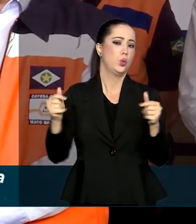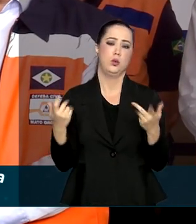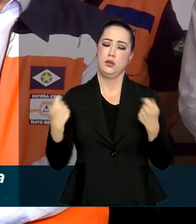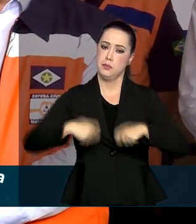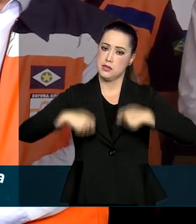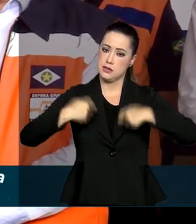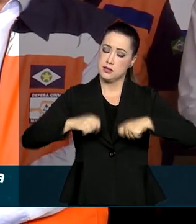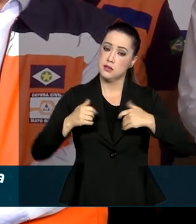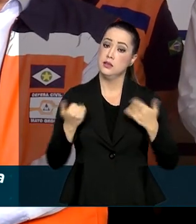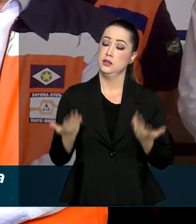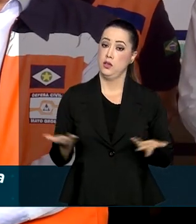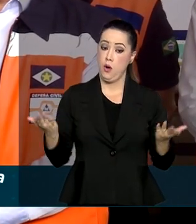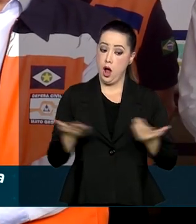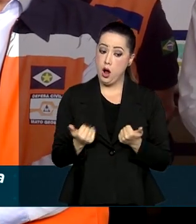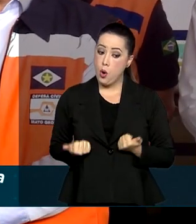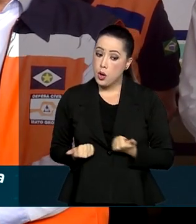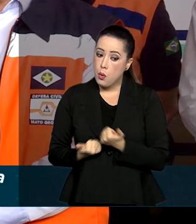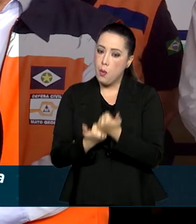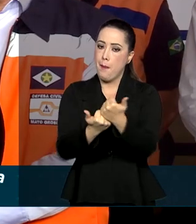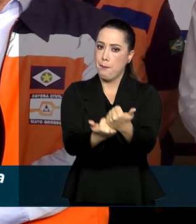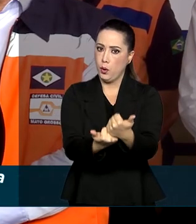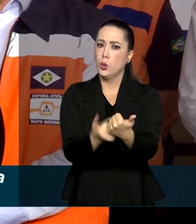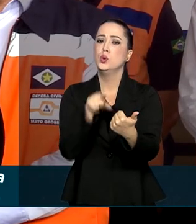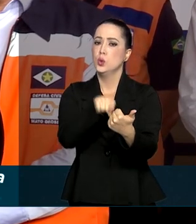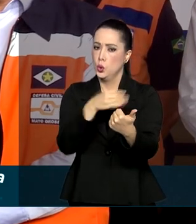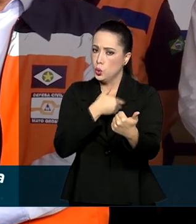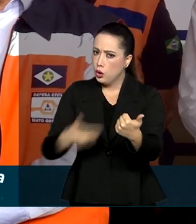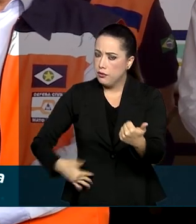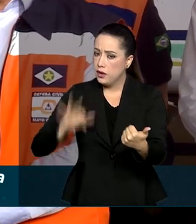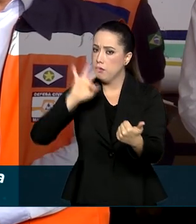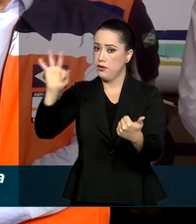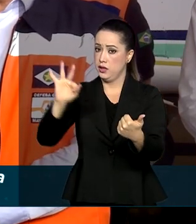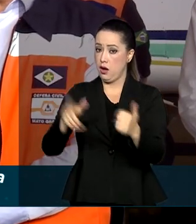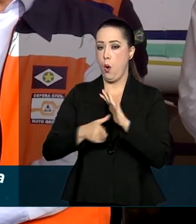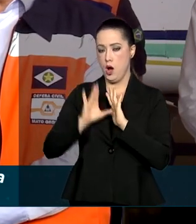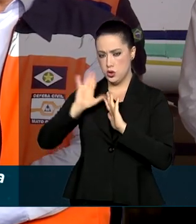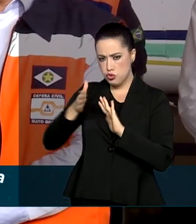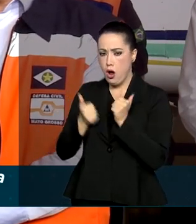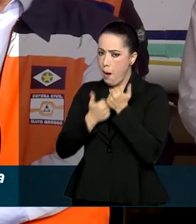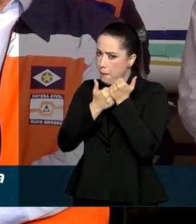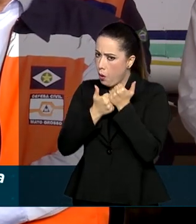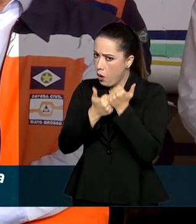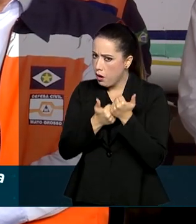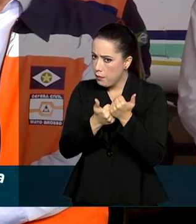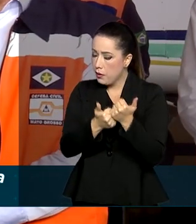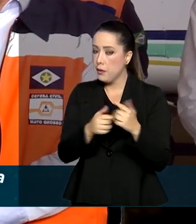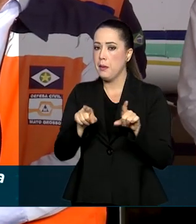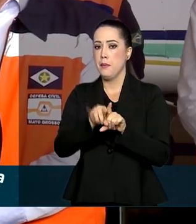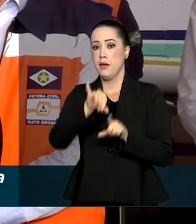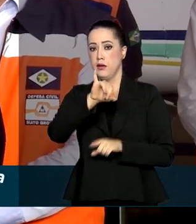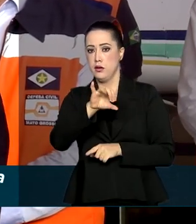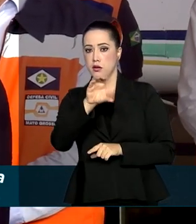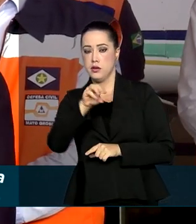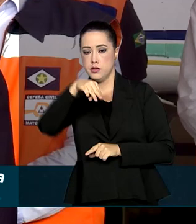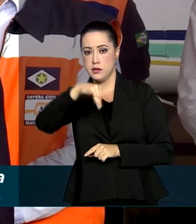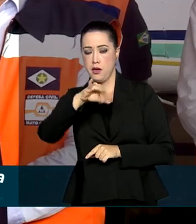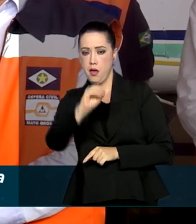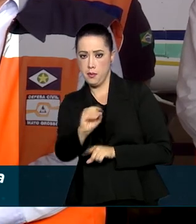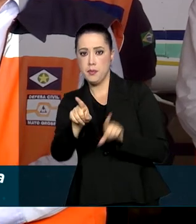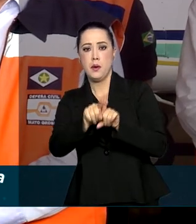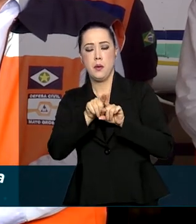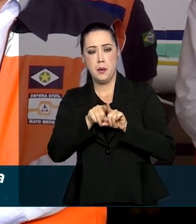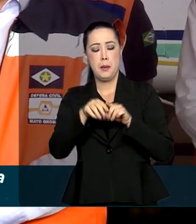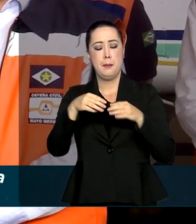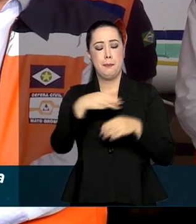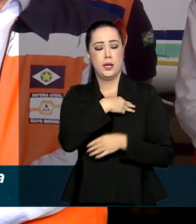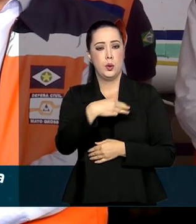passa a ter o apoio mais decisivo do governo federal, não que ele não já estivesse ocorrendo, através do CMBI, do ministro Ricardo Salles,